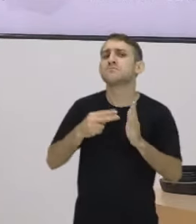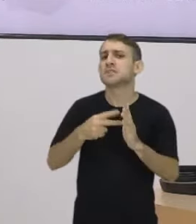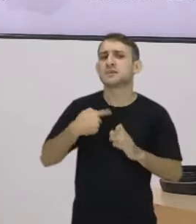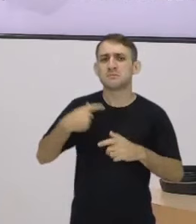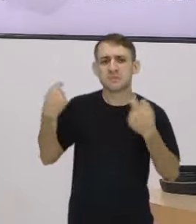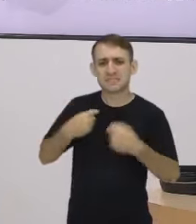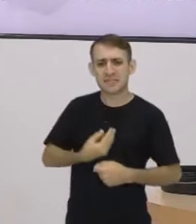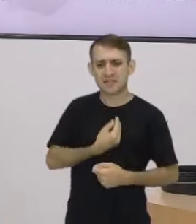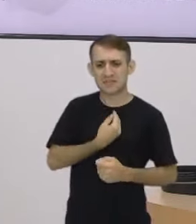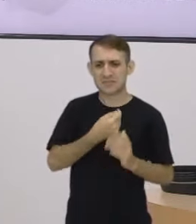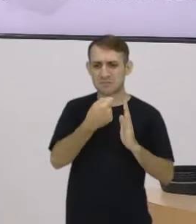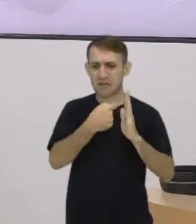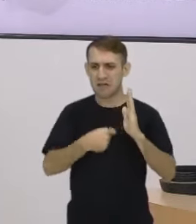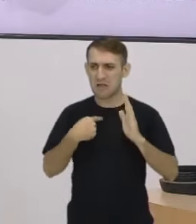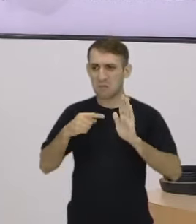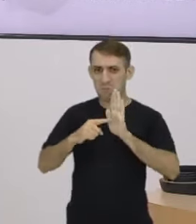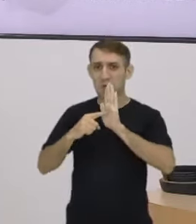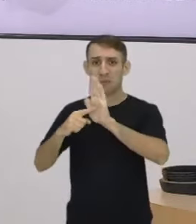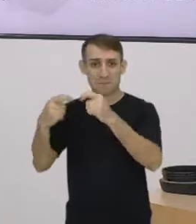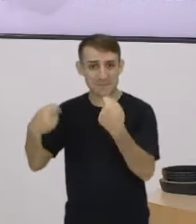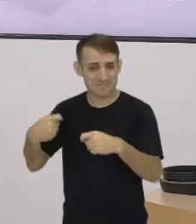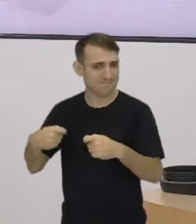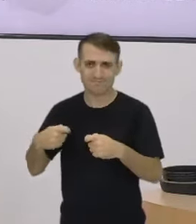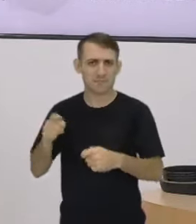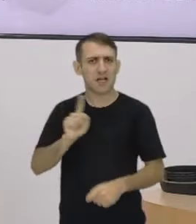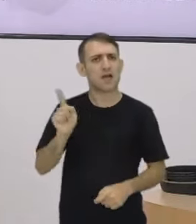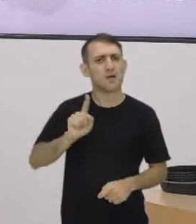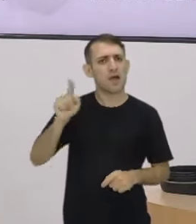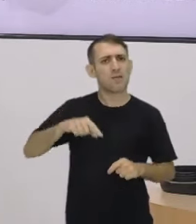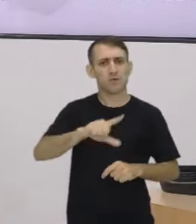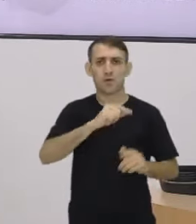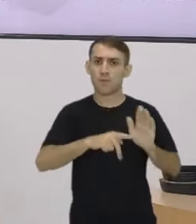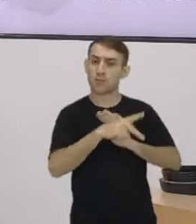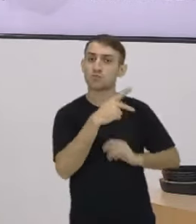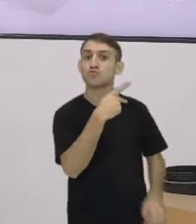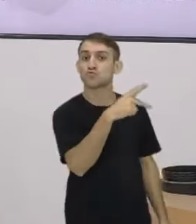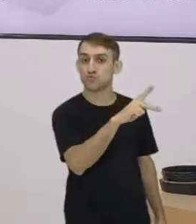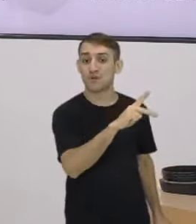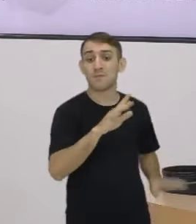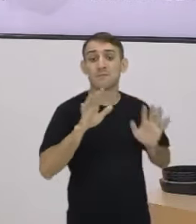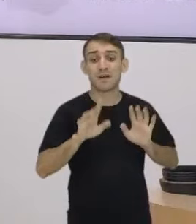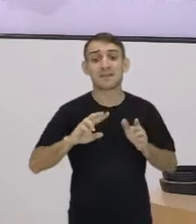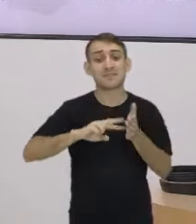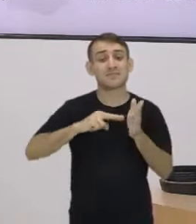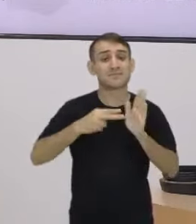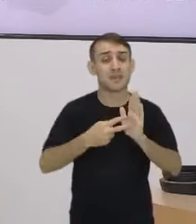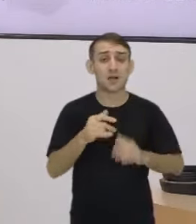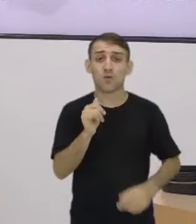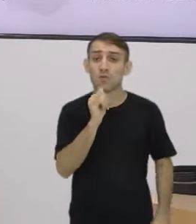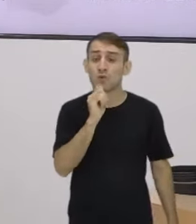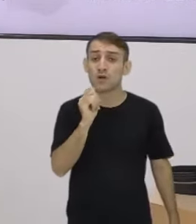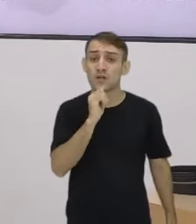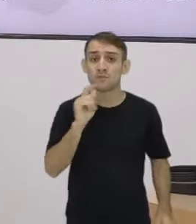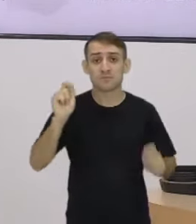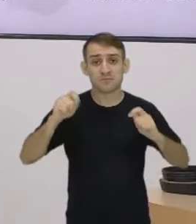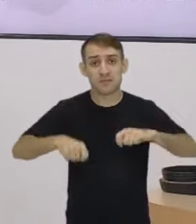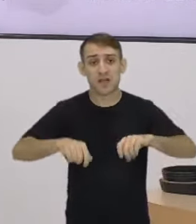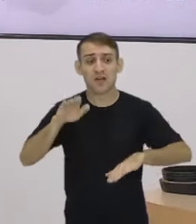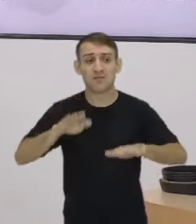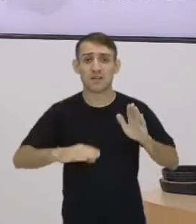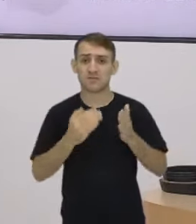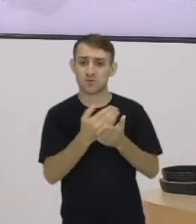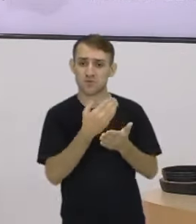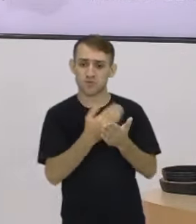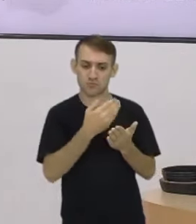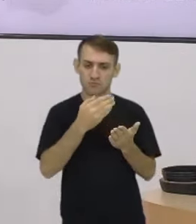compartilhar tudo o que eu escrevi no meu Diário de Práticas e Vivências? Não, é uma escolha sua. Mas é um exemplo que pode, talvez, virar um livro